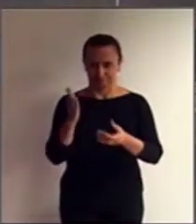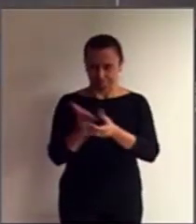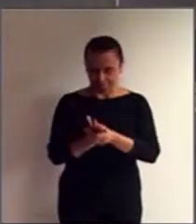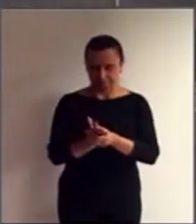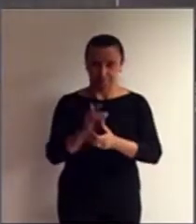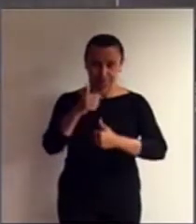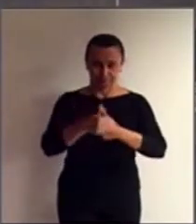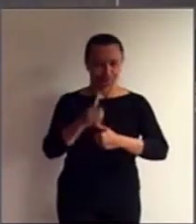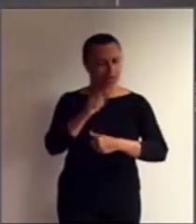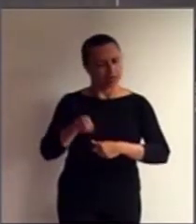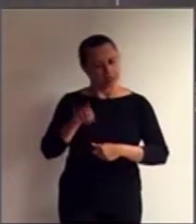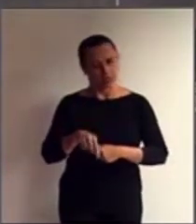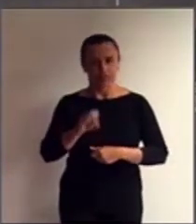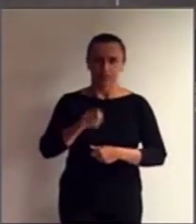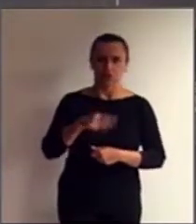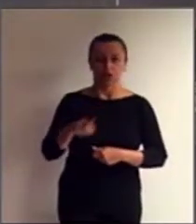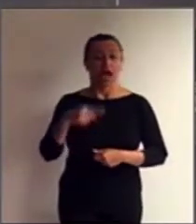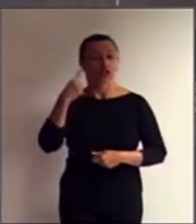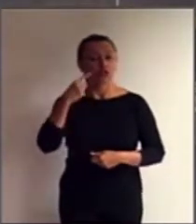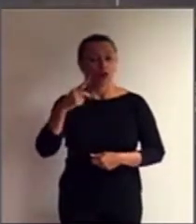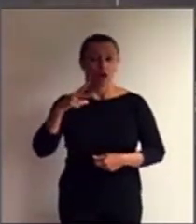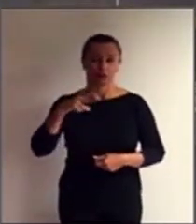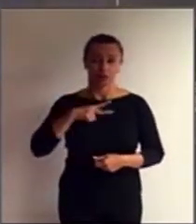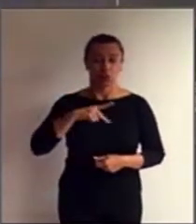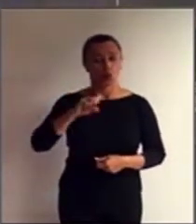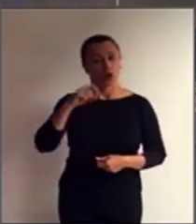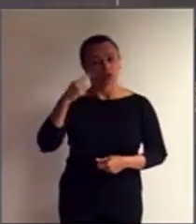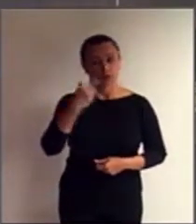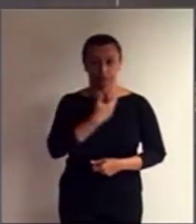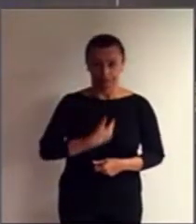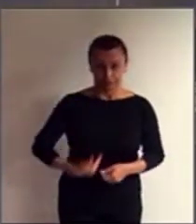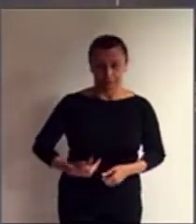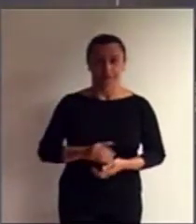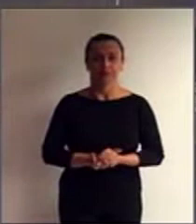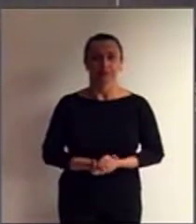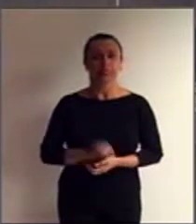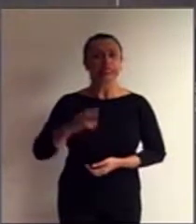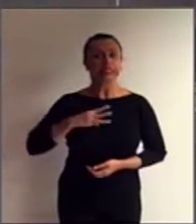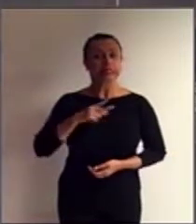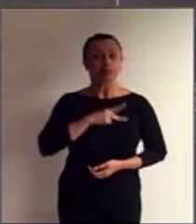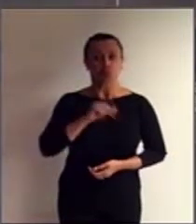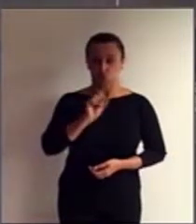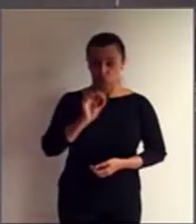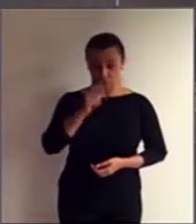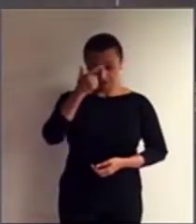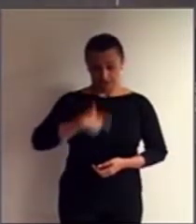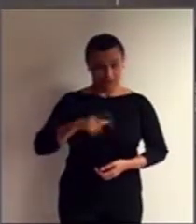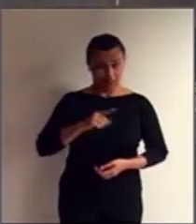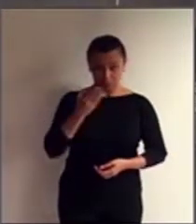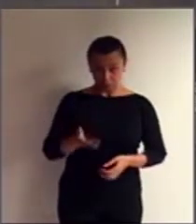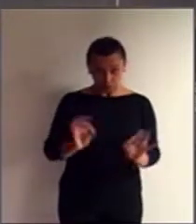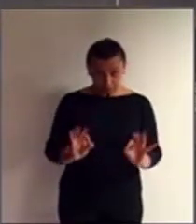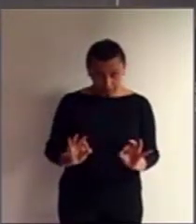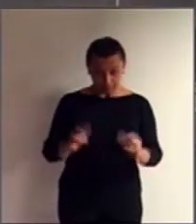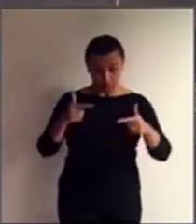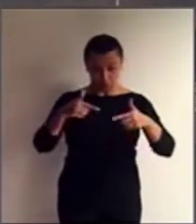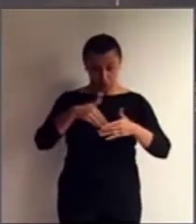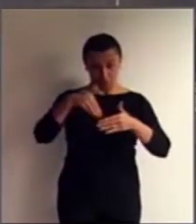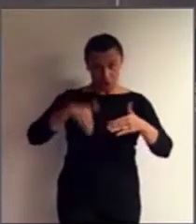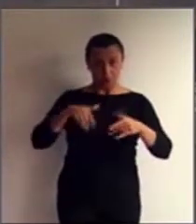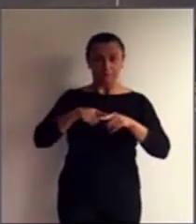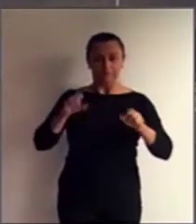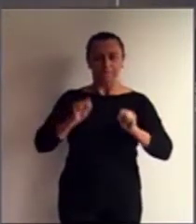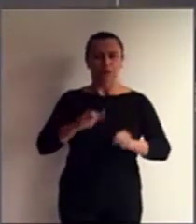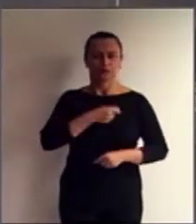O Ministério Público, quando não for o autor da ação, funcionará sempre como fiscal da lei. O